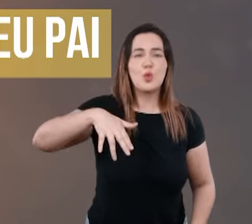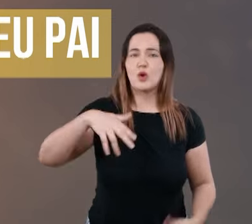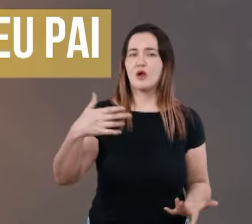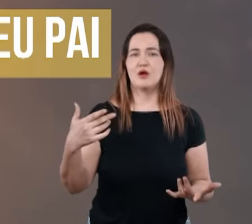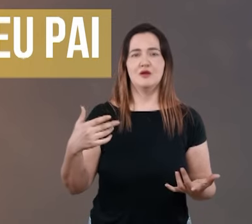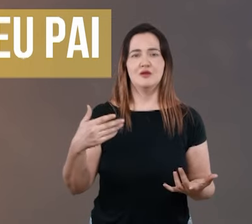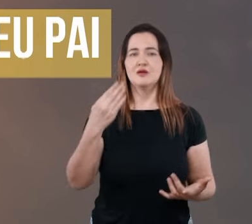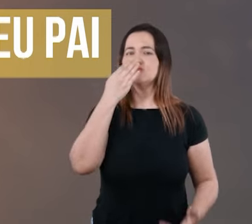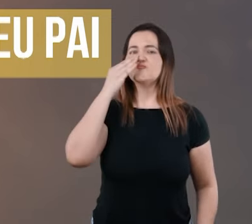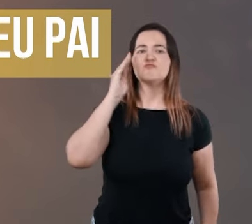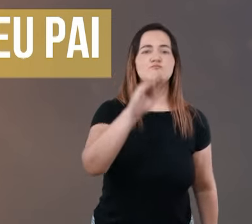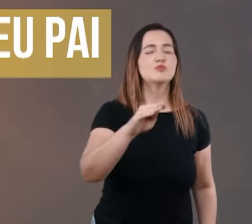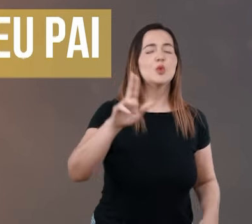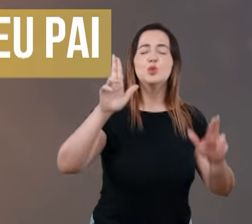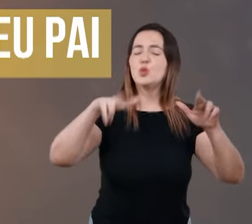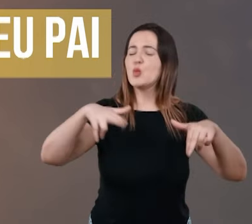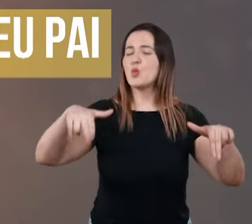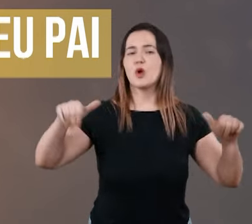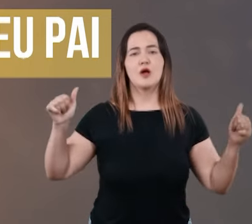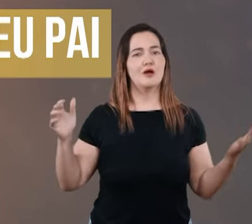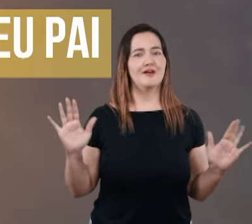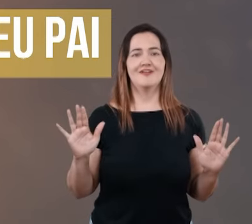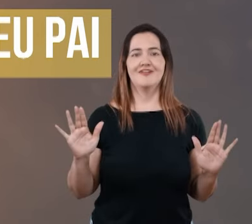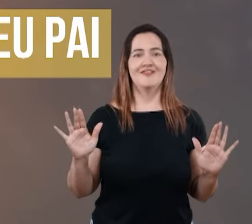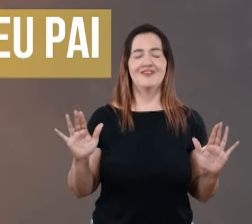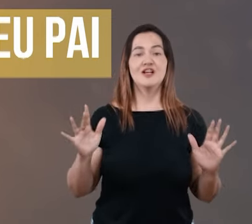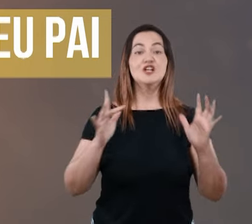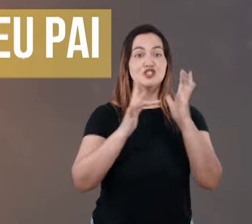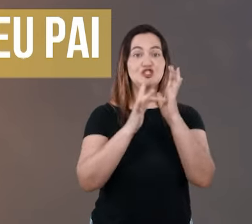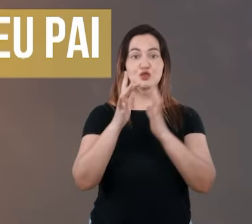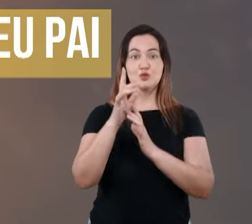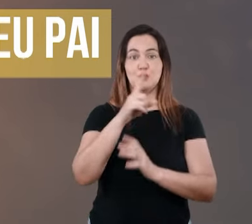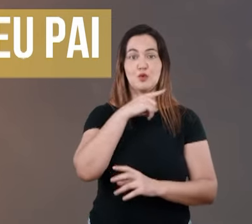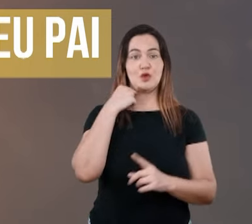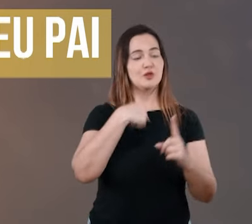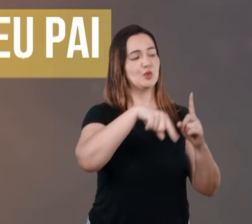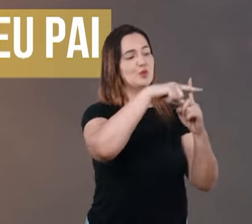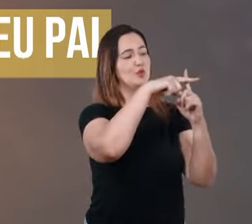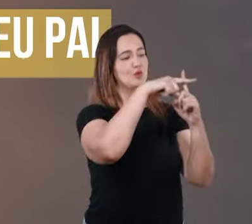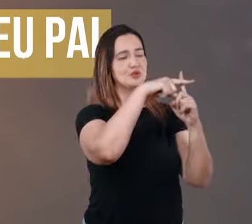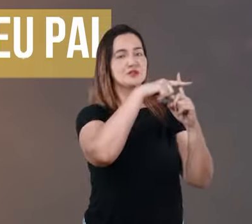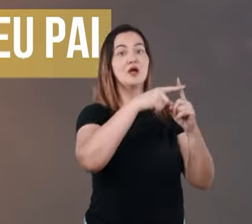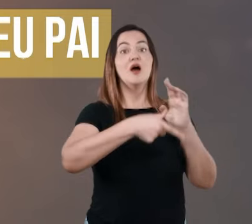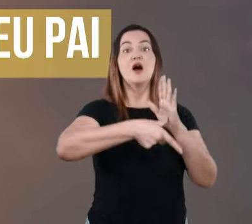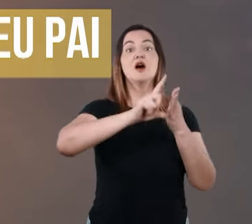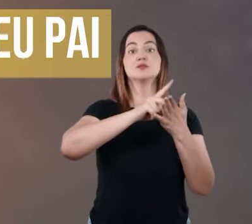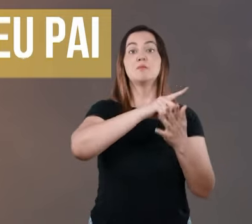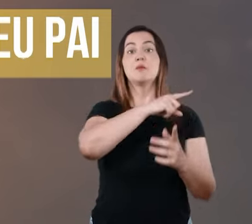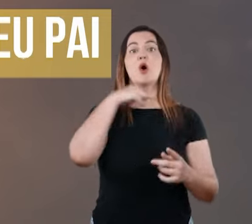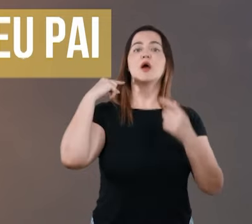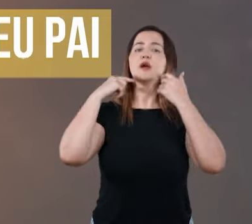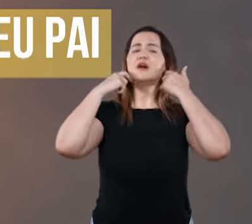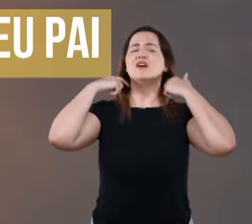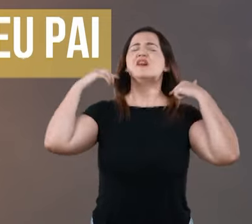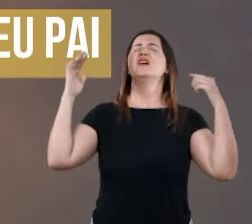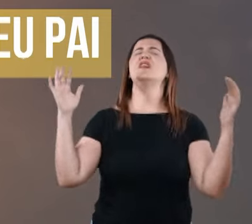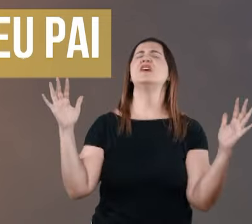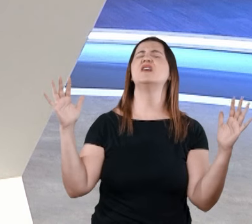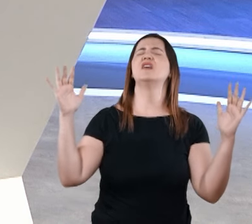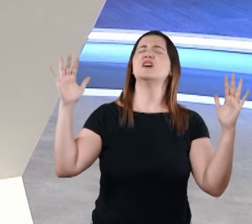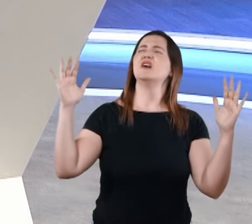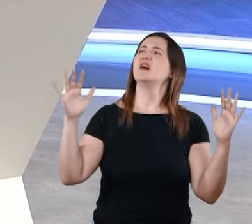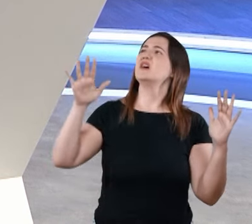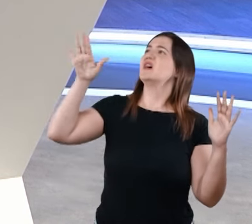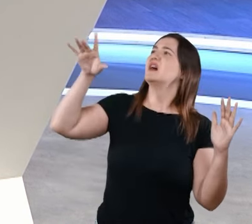próprio Cristo, Ele nunca vai nos deixar. Quando Jesus esteve na cruz, Ele diz assim, meu Deus, por que você me abandonou?